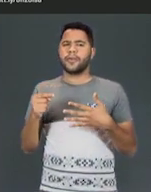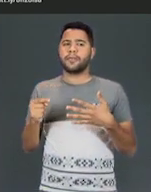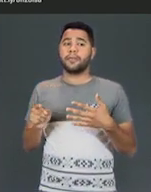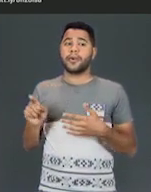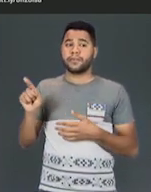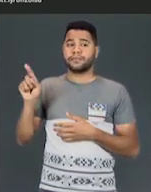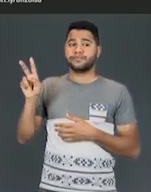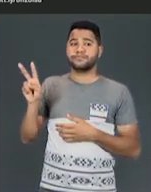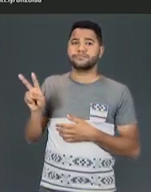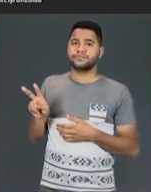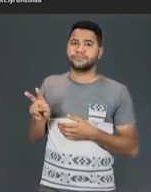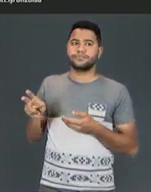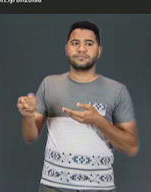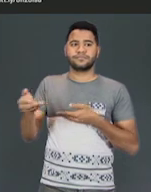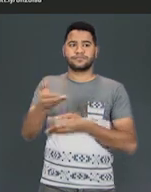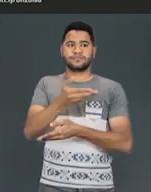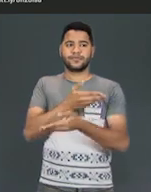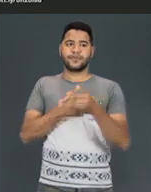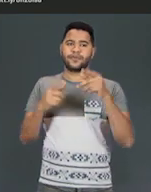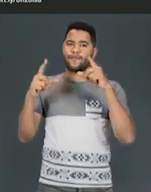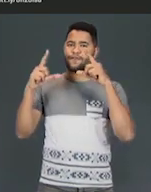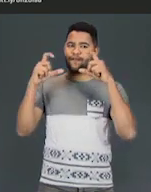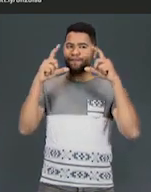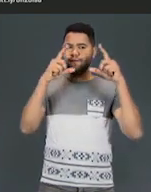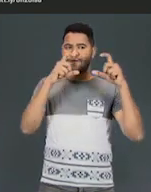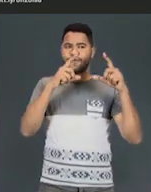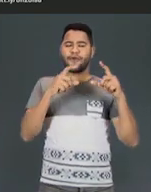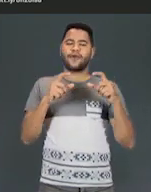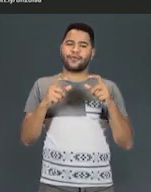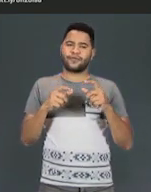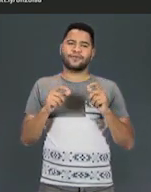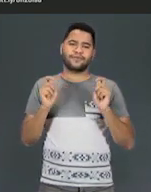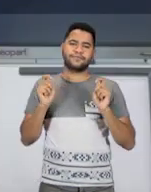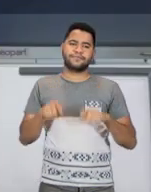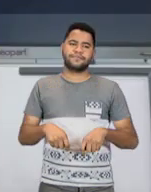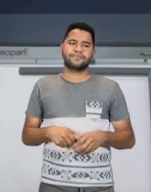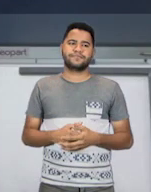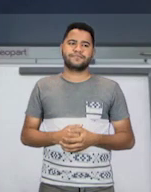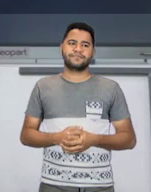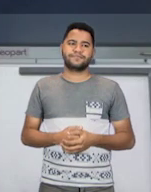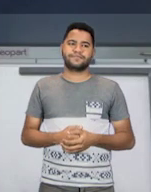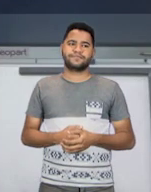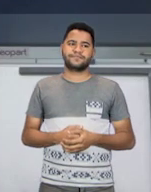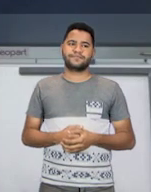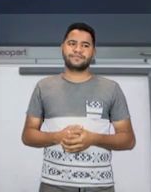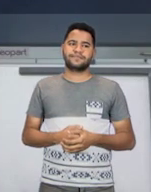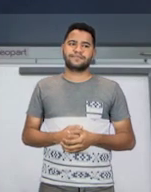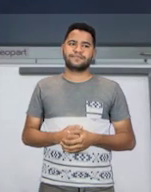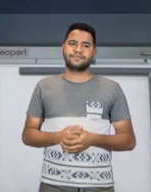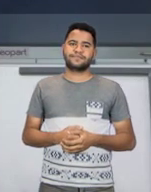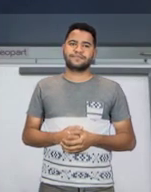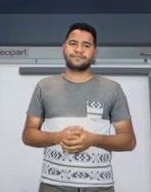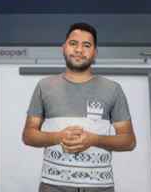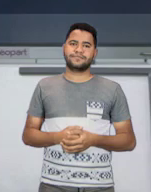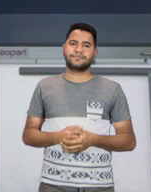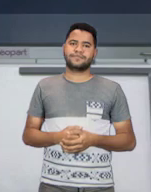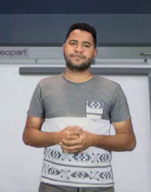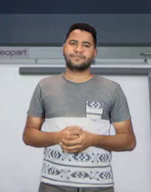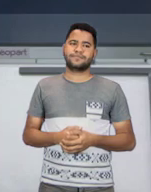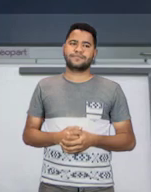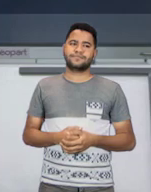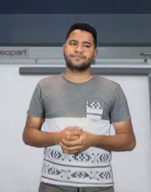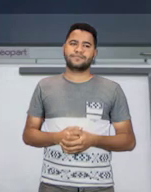interagir, né? Tirando fotos ali com elas. I want to go there. I want to visit this museum.